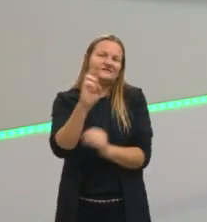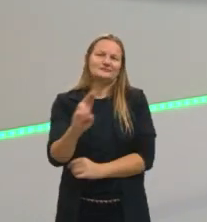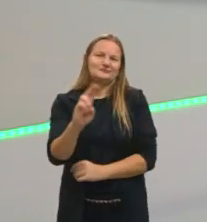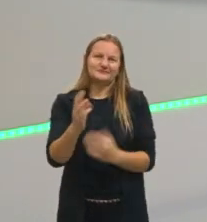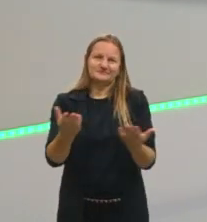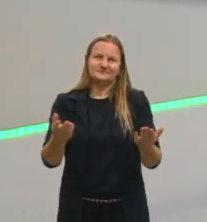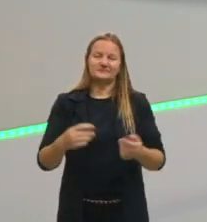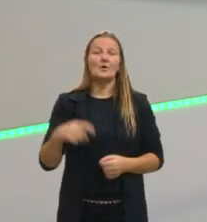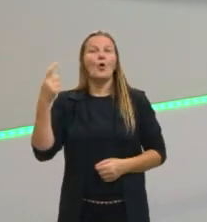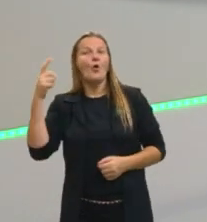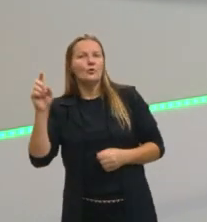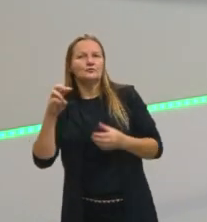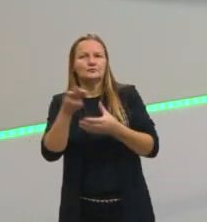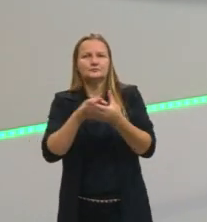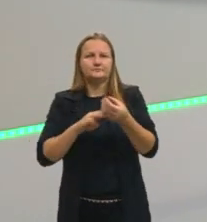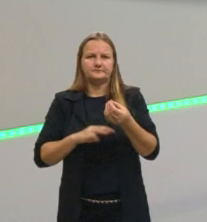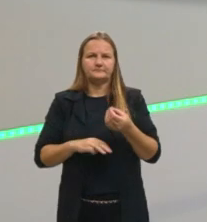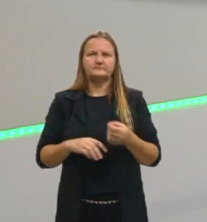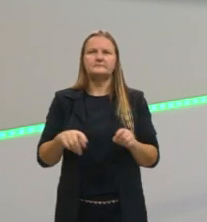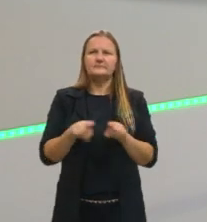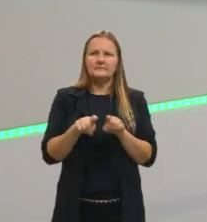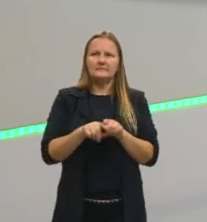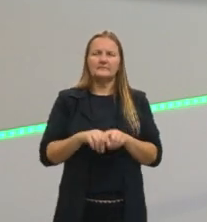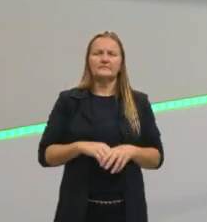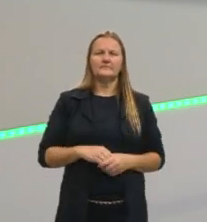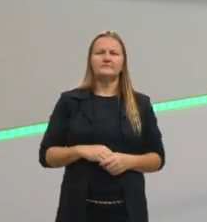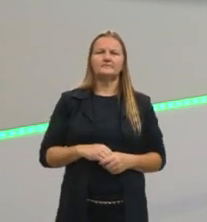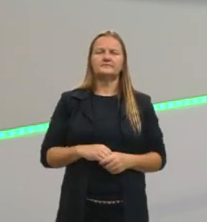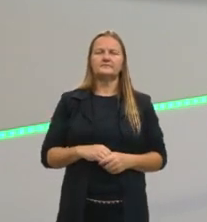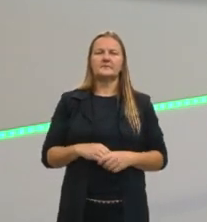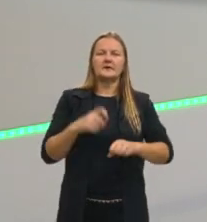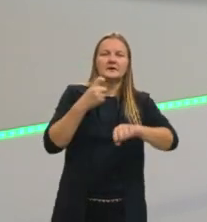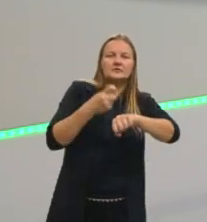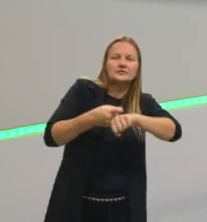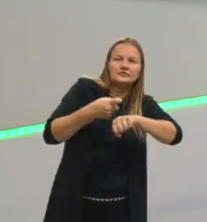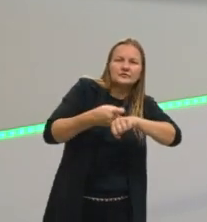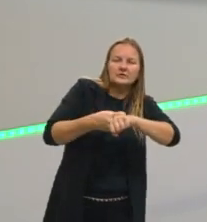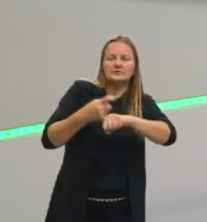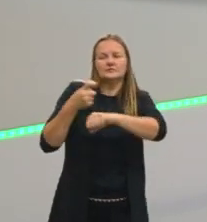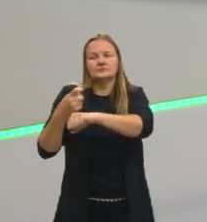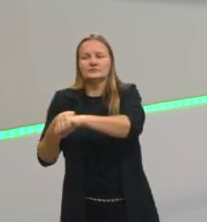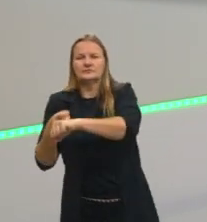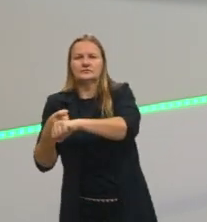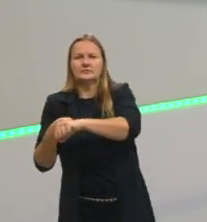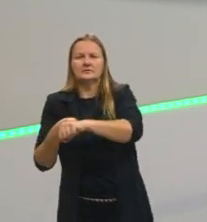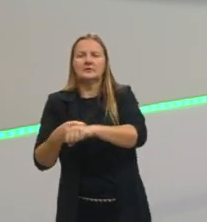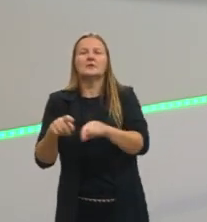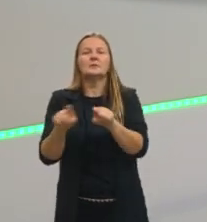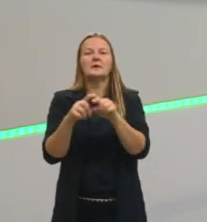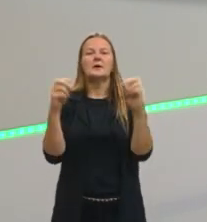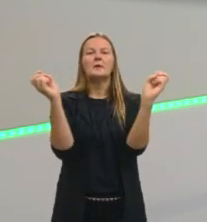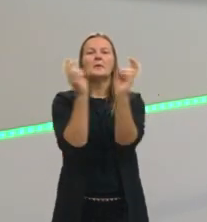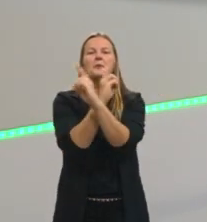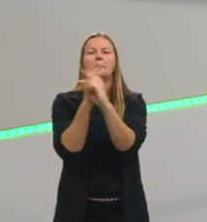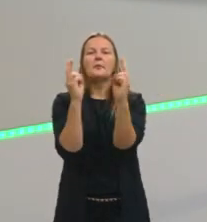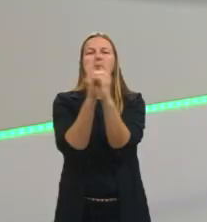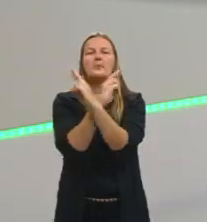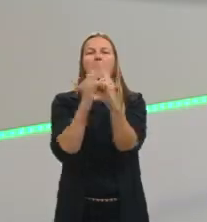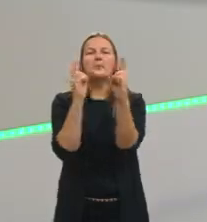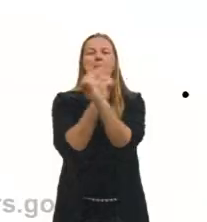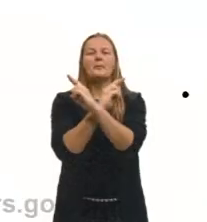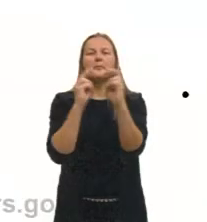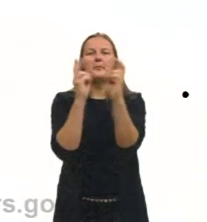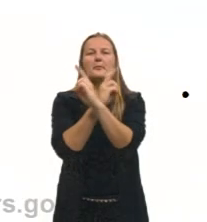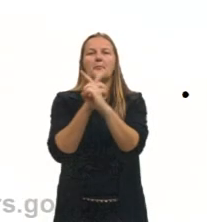Outro método que também é comum de utilizar entre sólidos e sólidos é a ventilação. O que que seria a